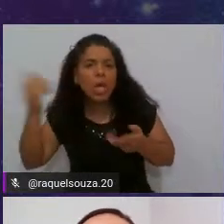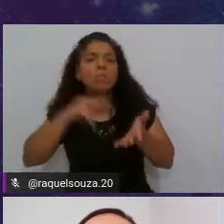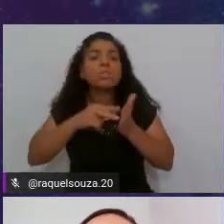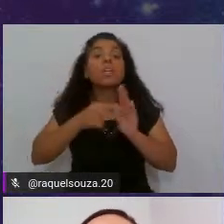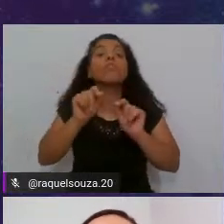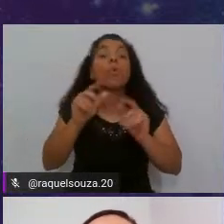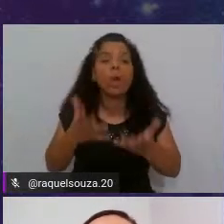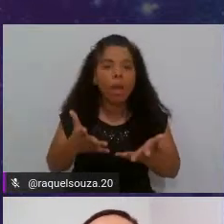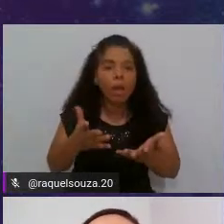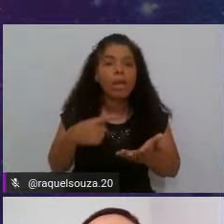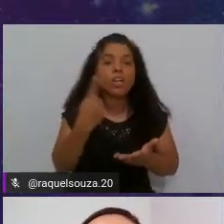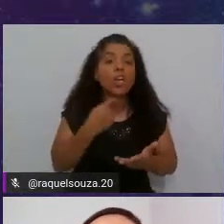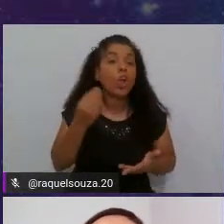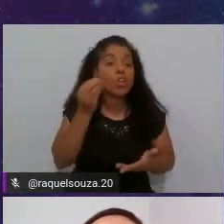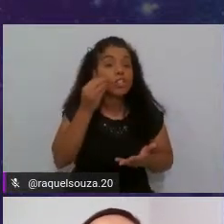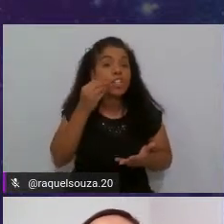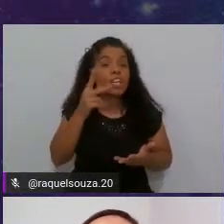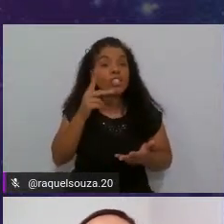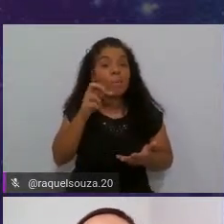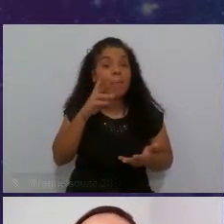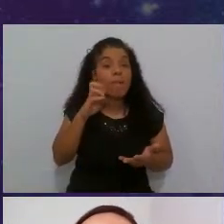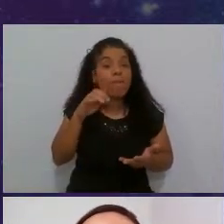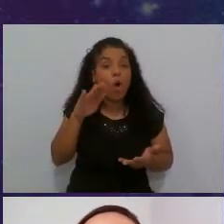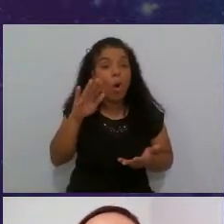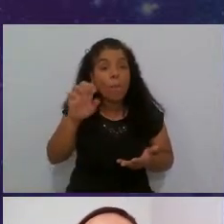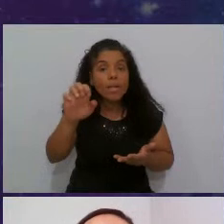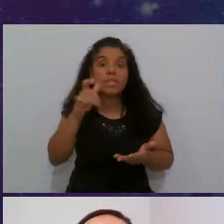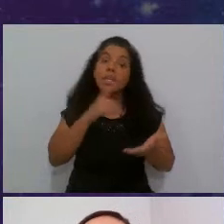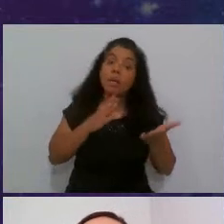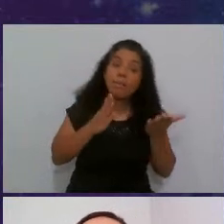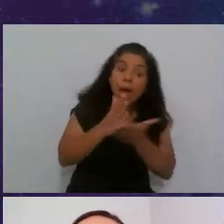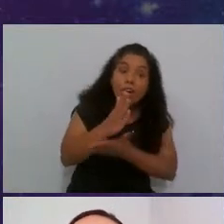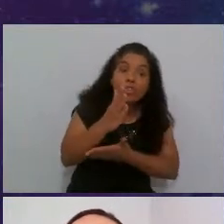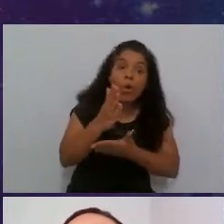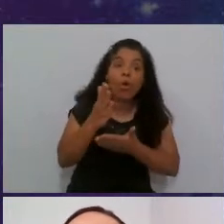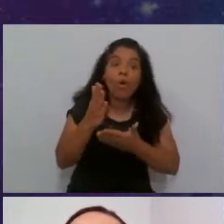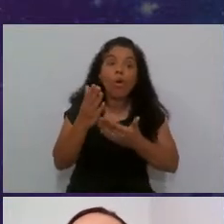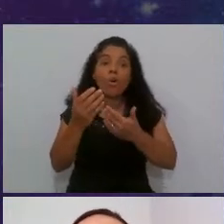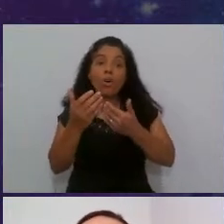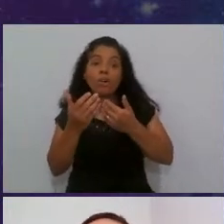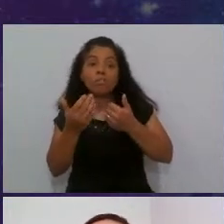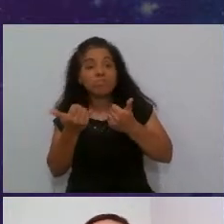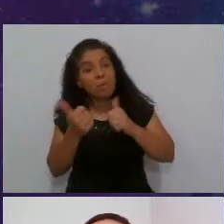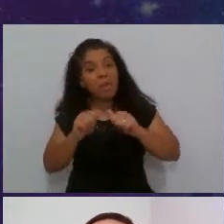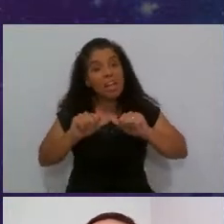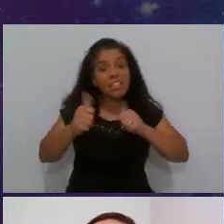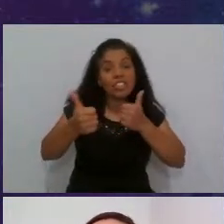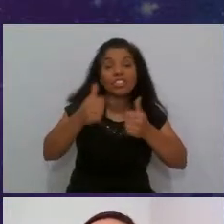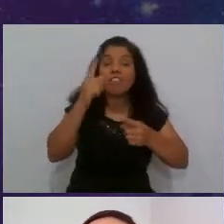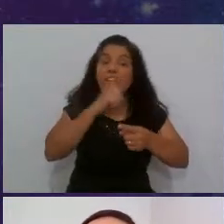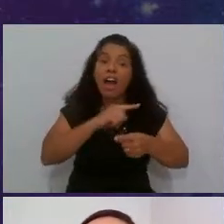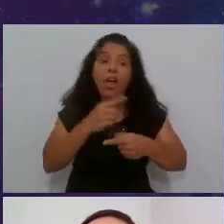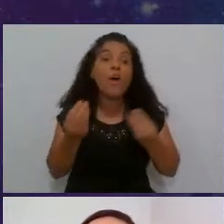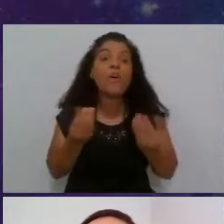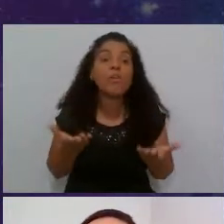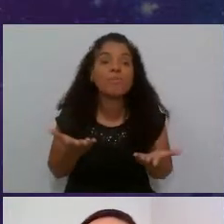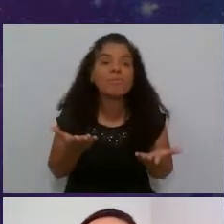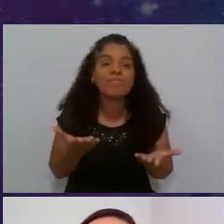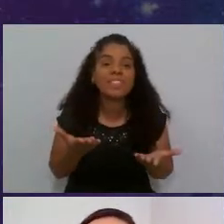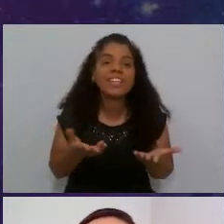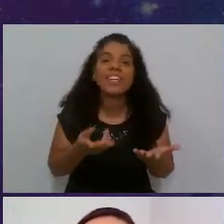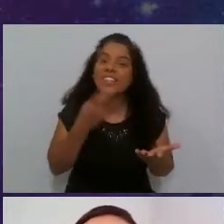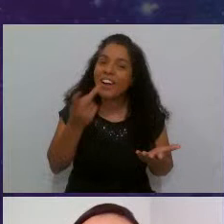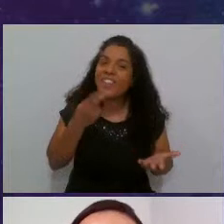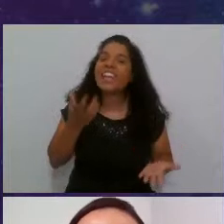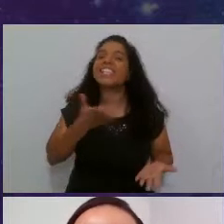que o nosso teste de performance passou foi bem sucedido ou ele falhou comentem aí no